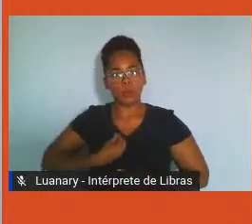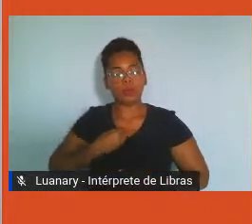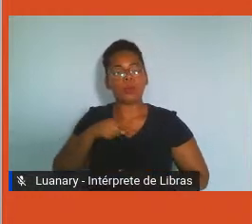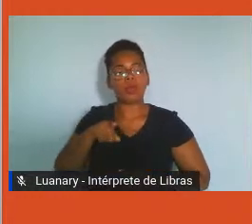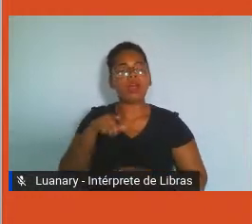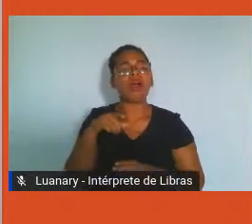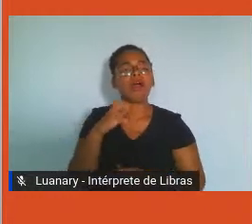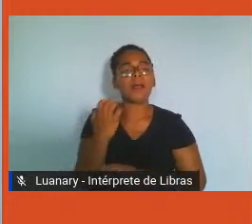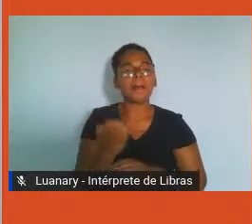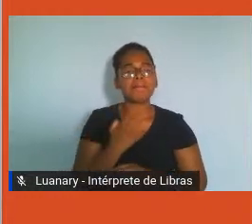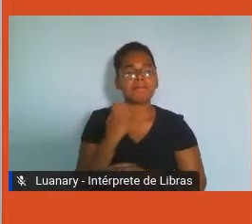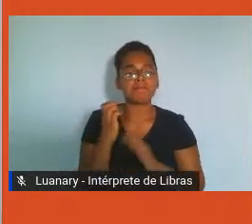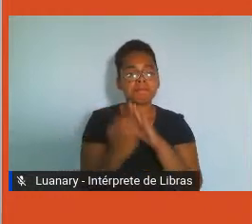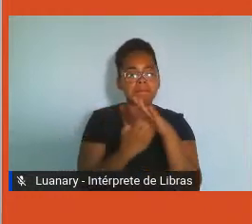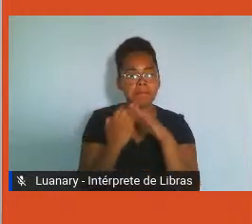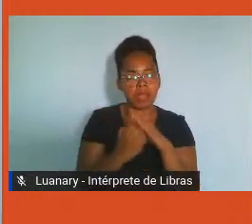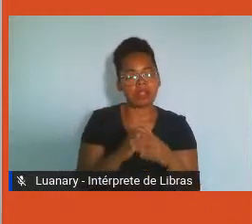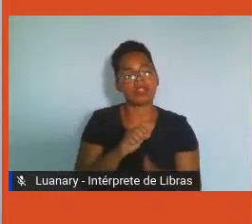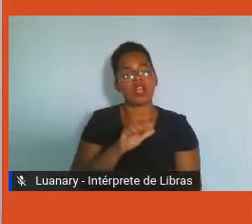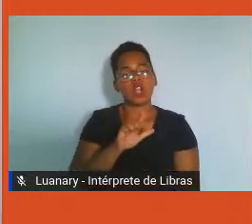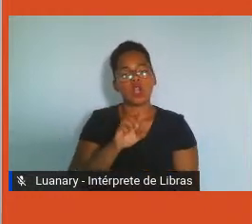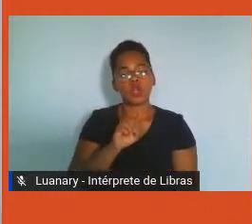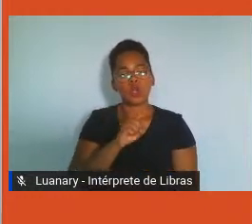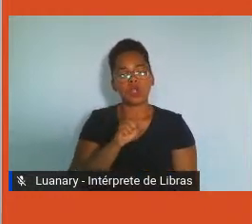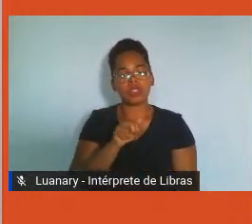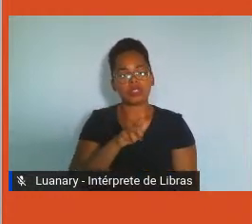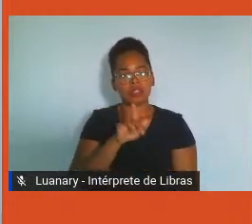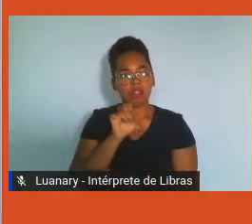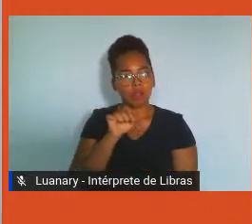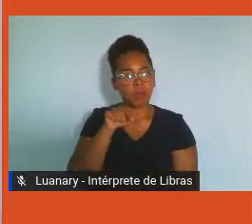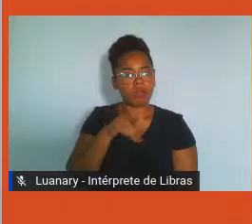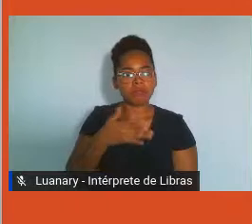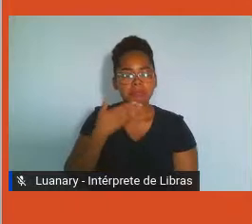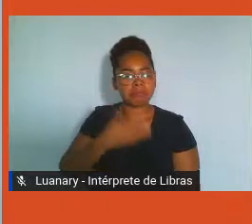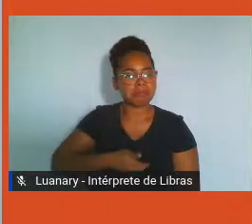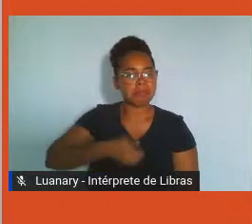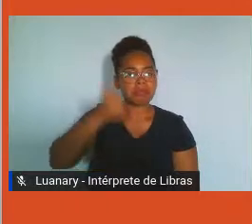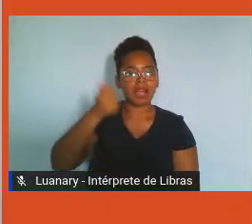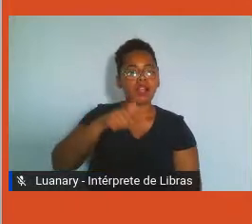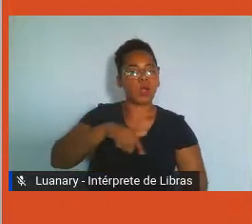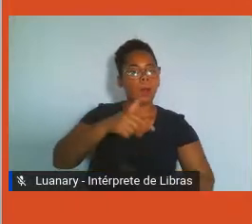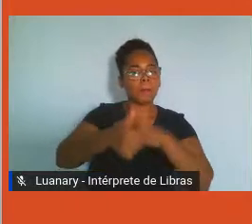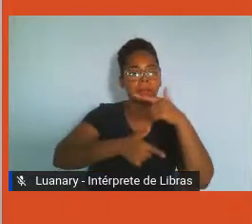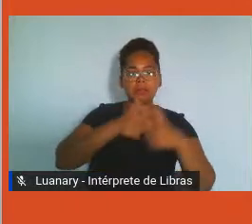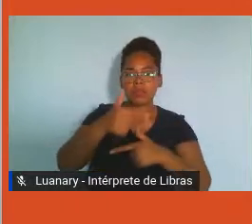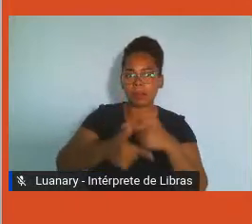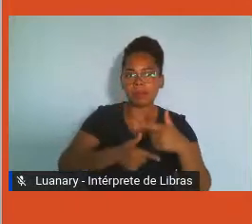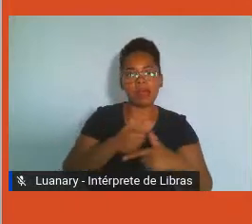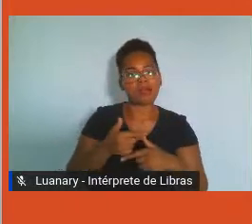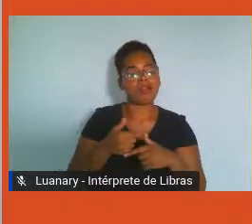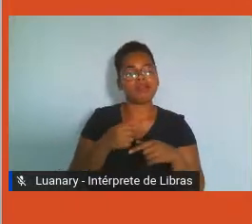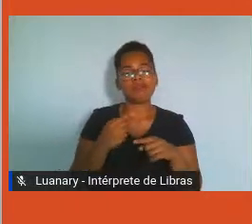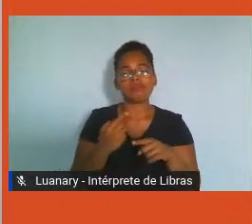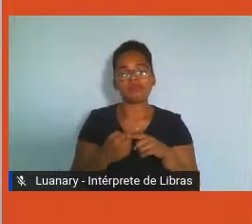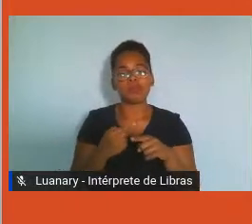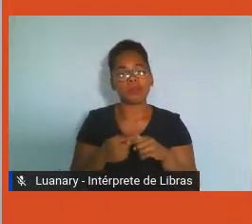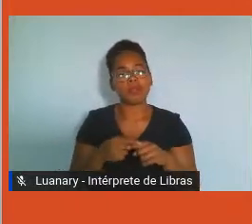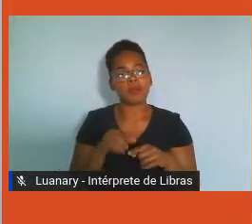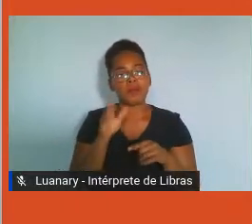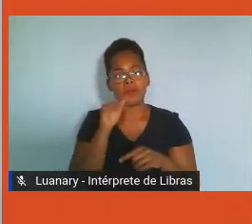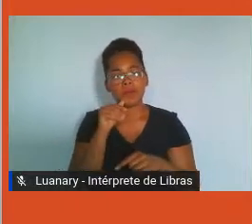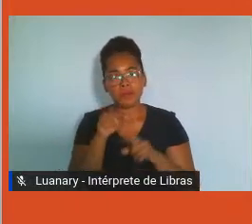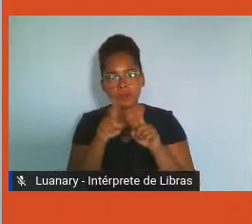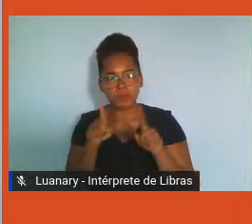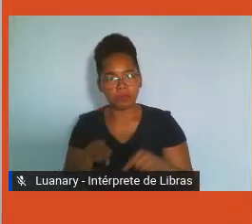o programa que eles têm de bem-estar, 75% afirmam ter boa saúde, 48% dormem